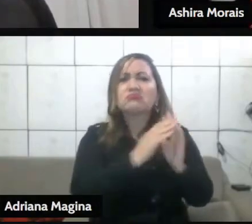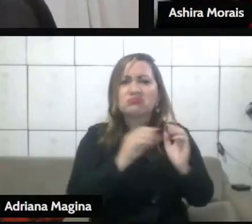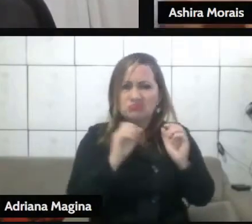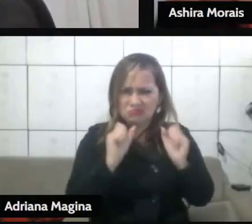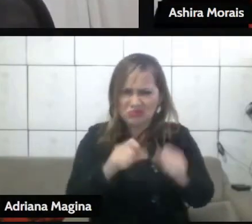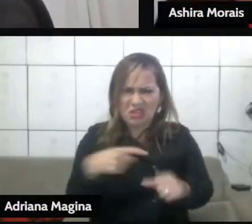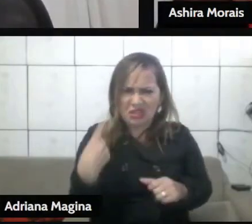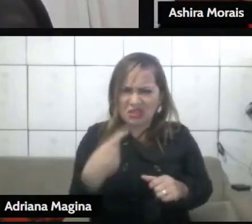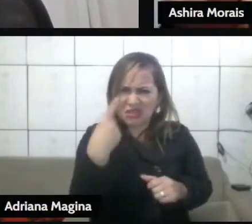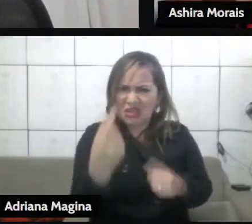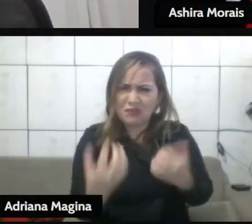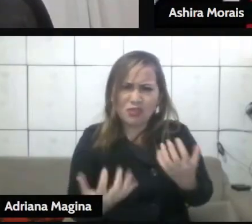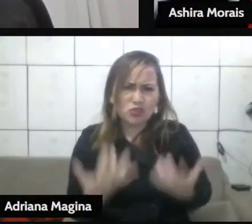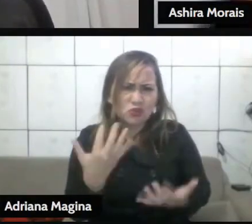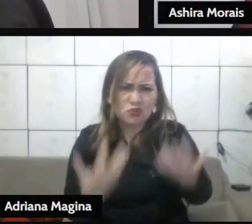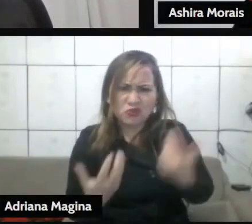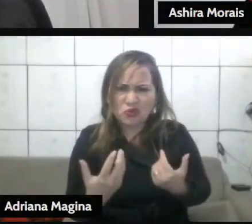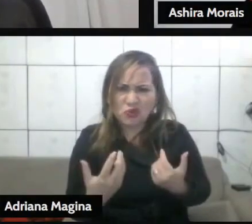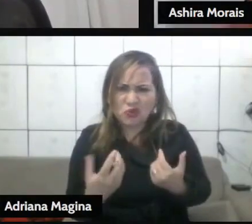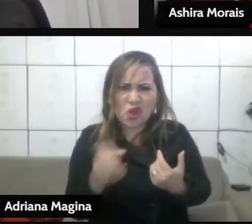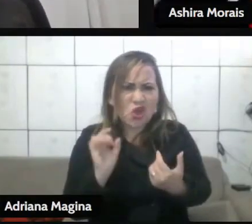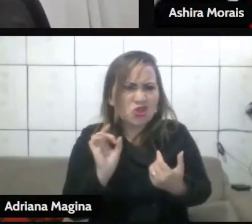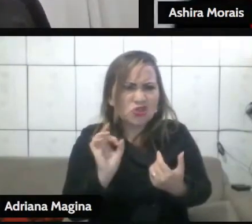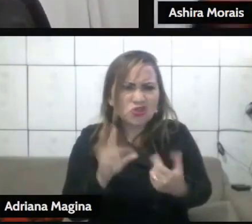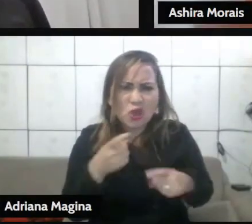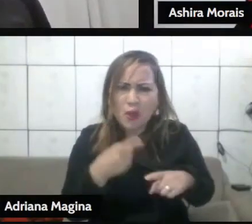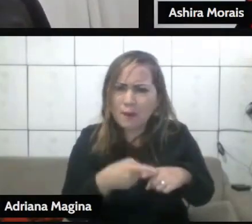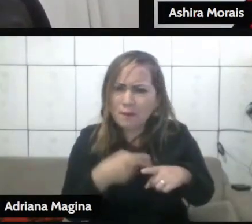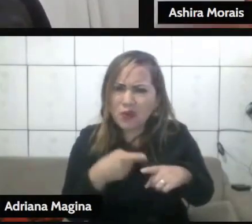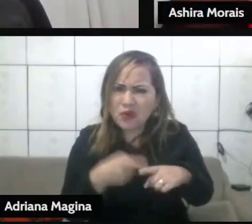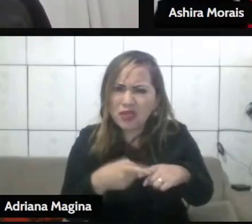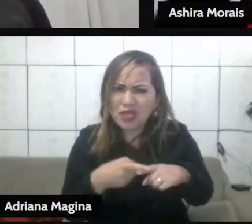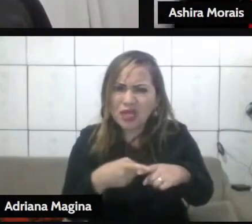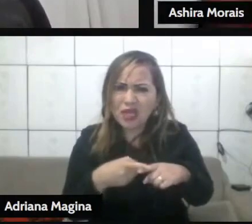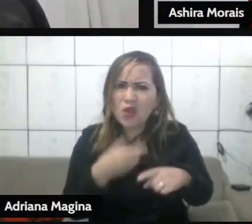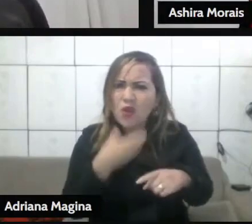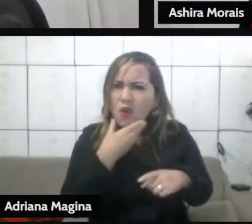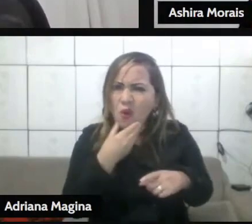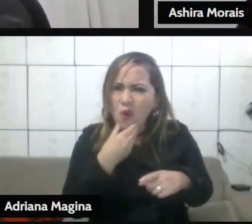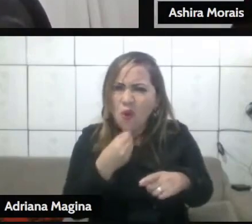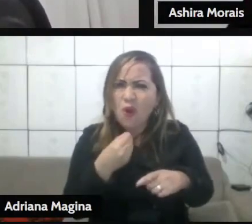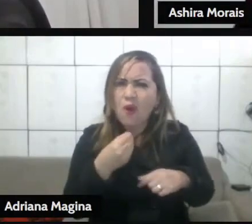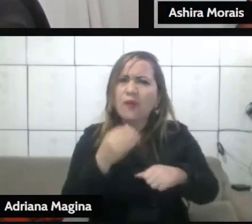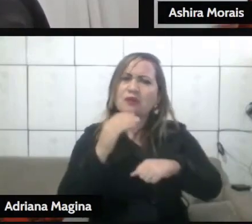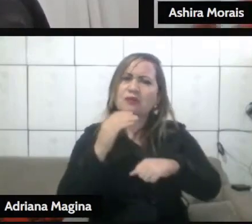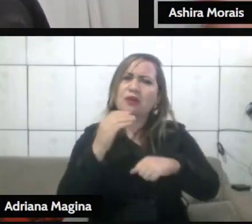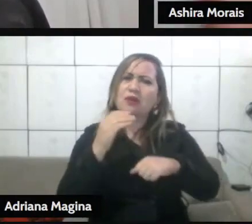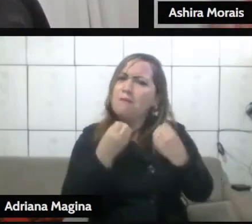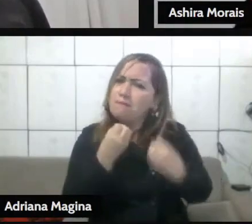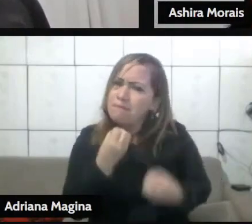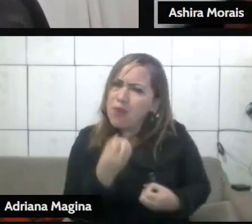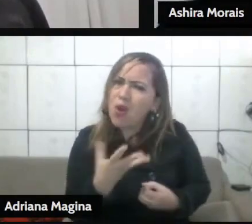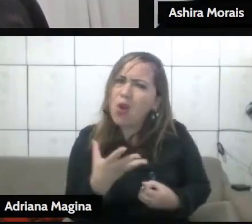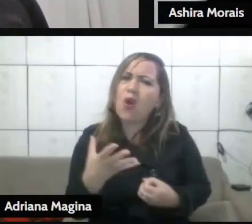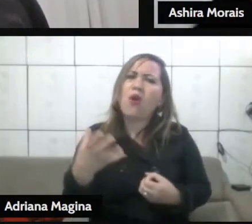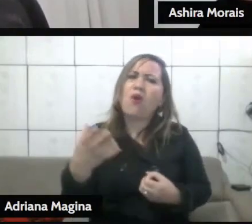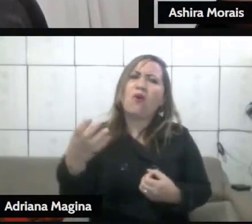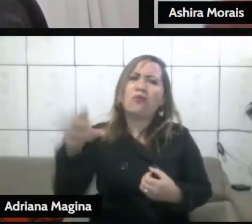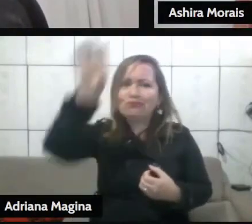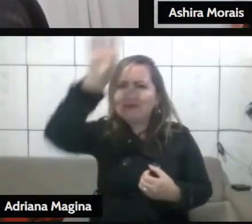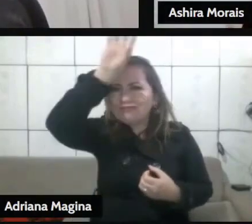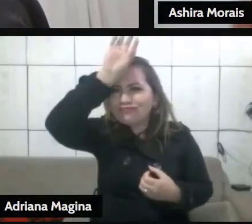simplesmente porque esse mesmo homossexual, piedoso e probo, não se enquadrou no